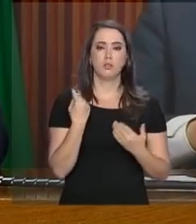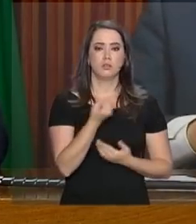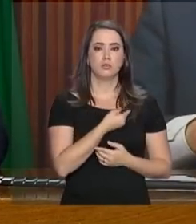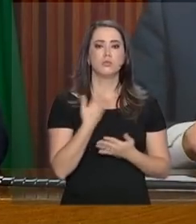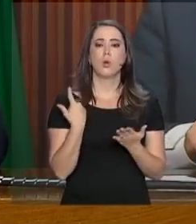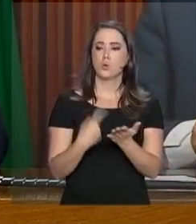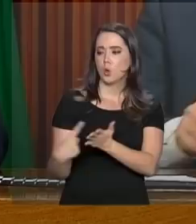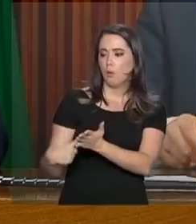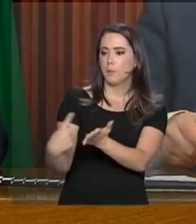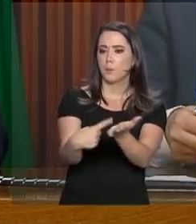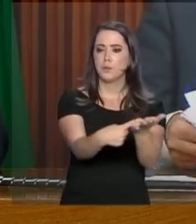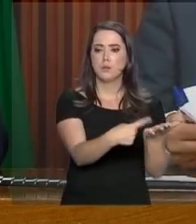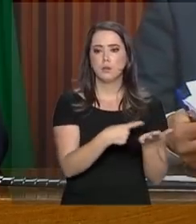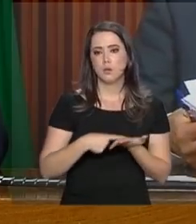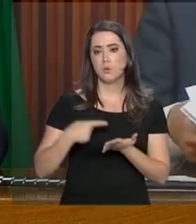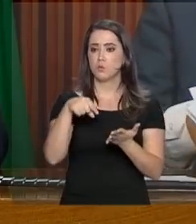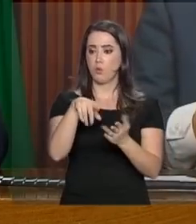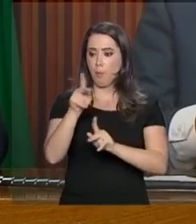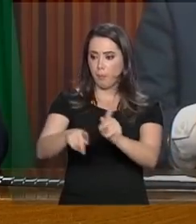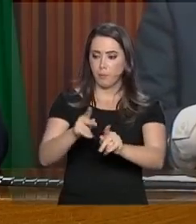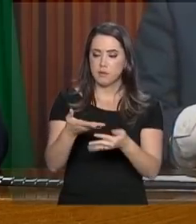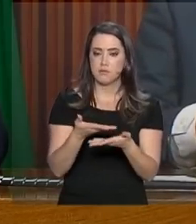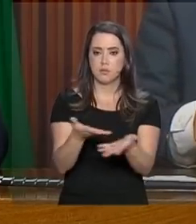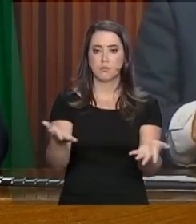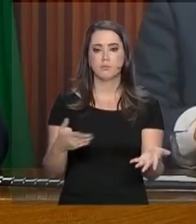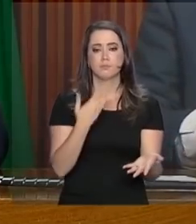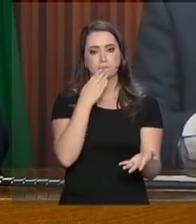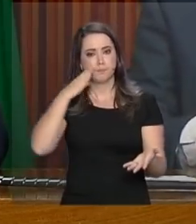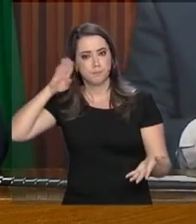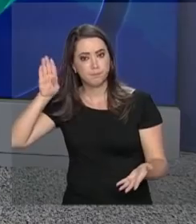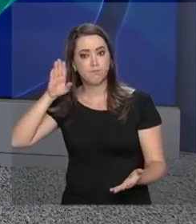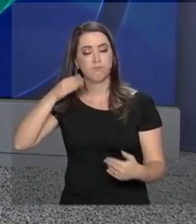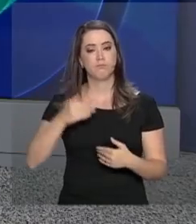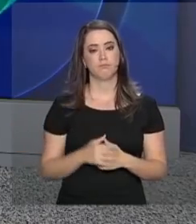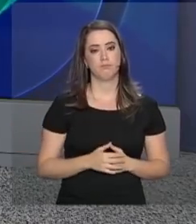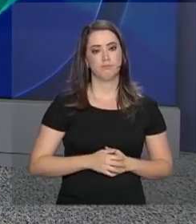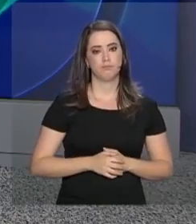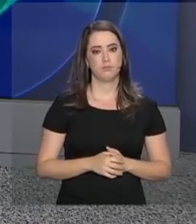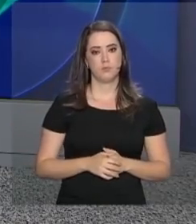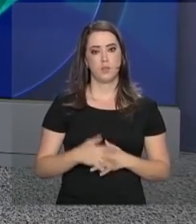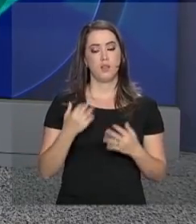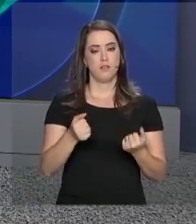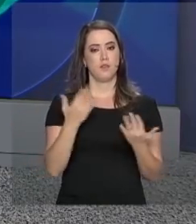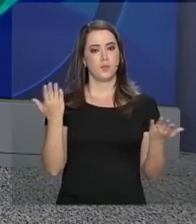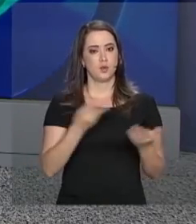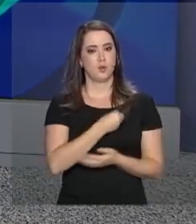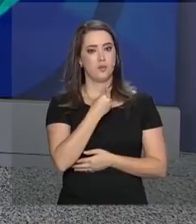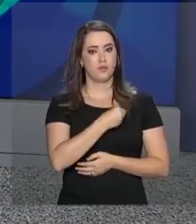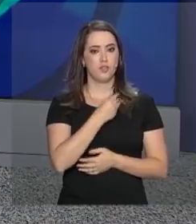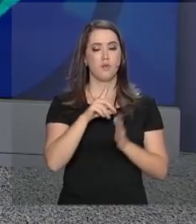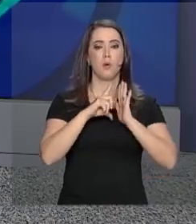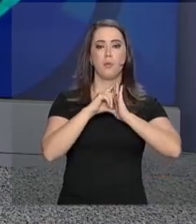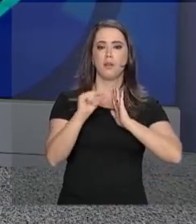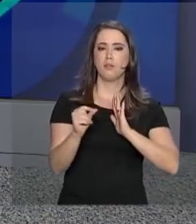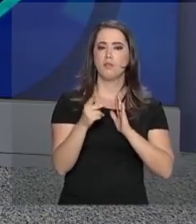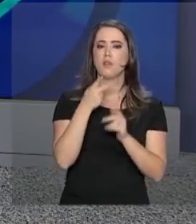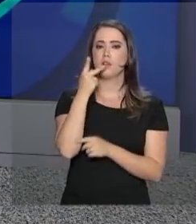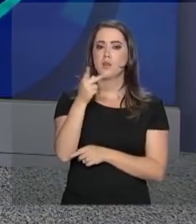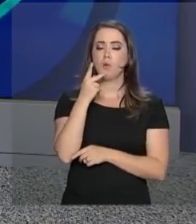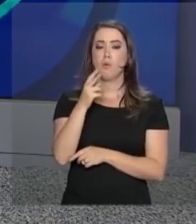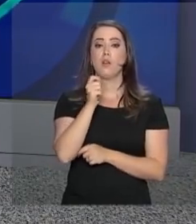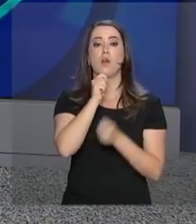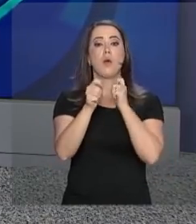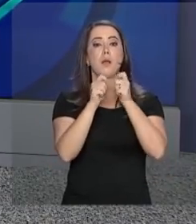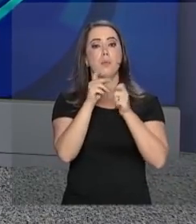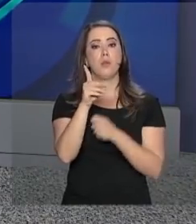nós nos comprometemos ao longo da nossa campanha. Vamos agora ao vivo ao Palácio do Planalto falar